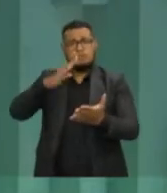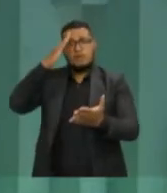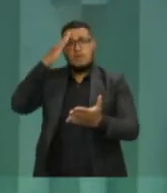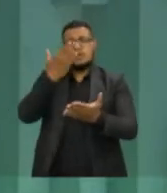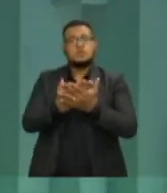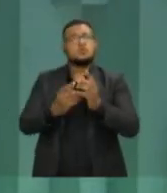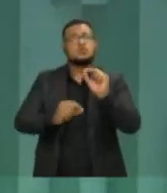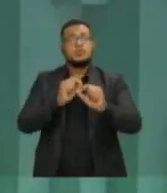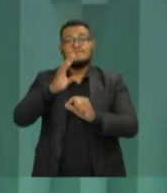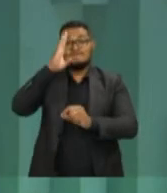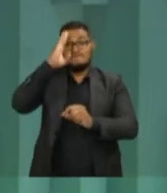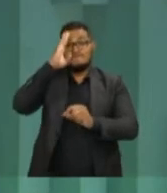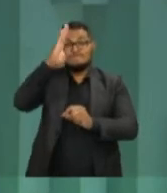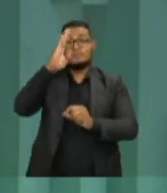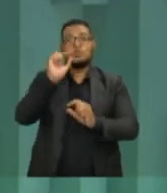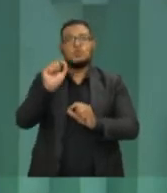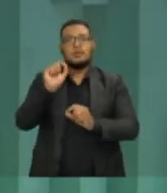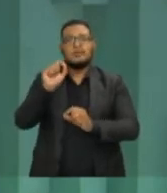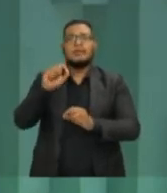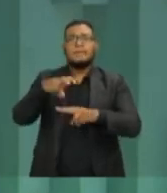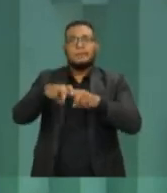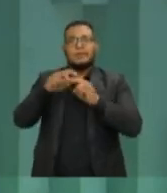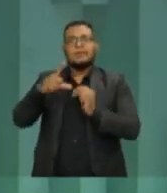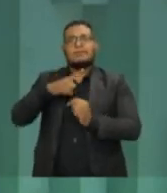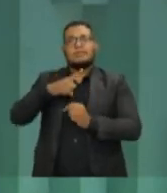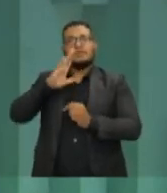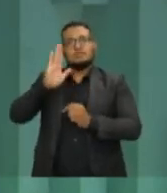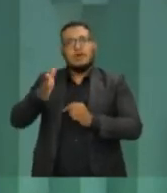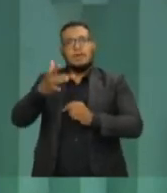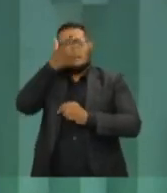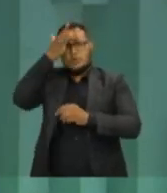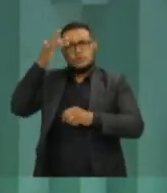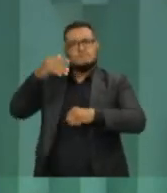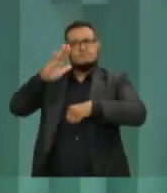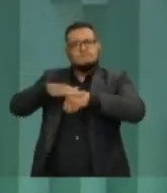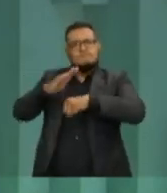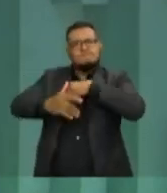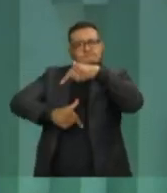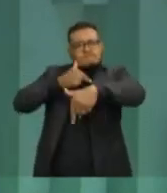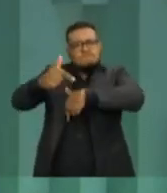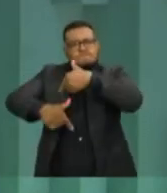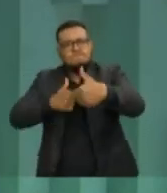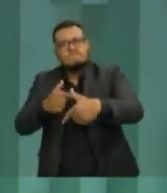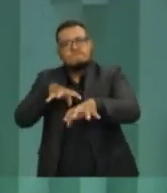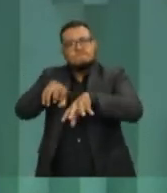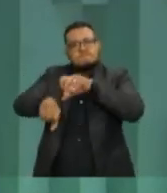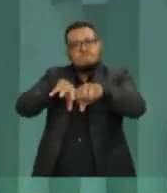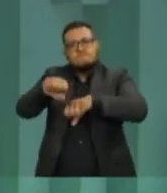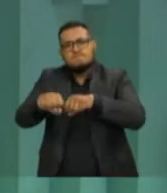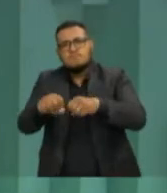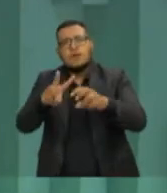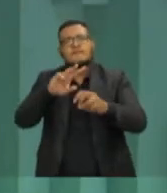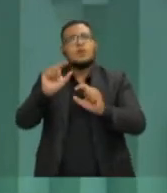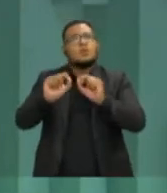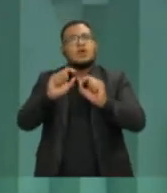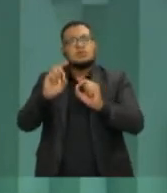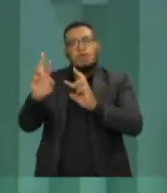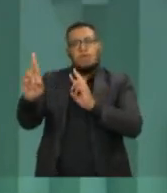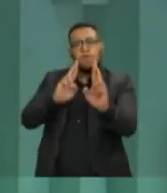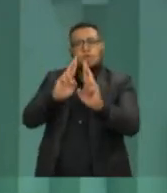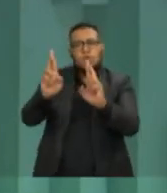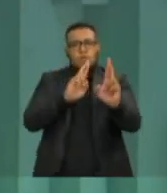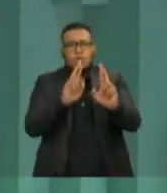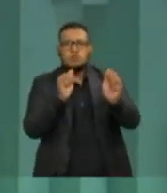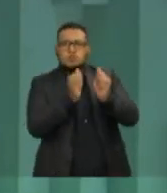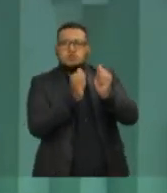principalmente daquele que pula cedo da cama, que corre atrás do trabalho, sol a sol, e que vai construindo não só uma relação dentro da sua